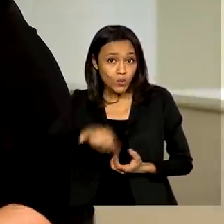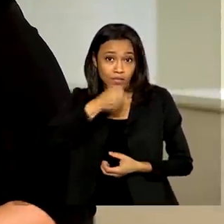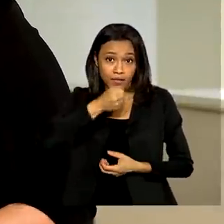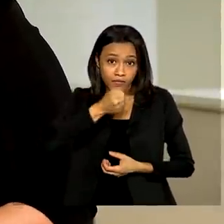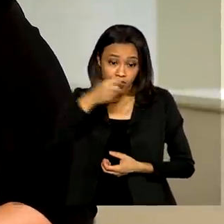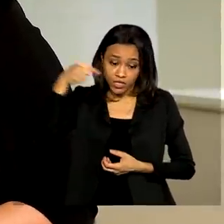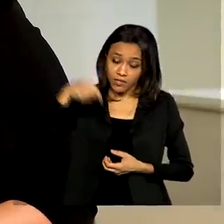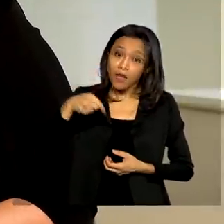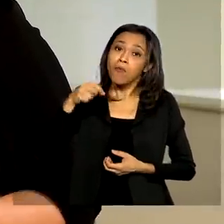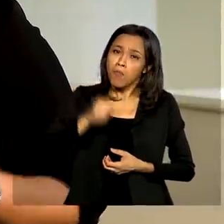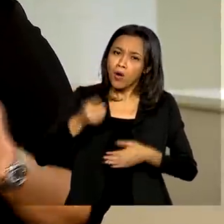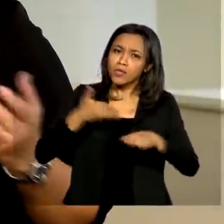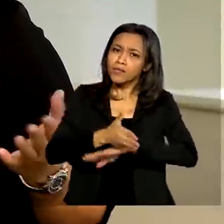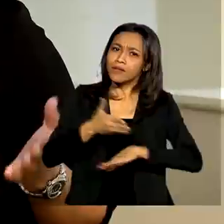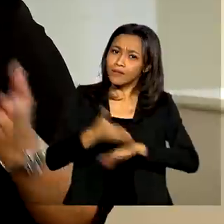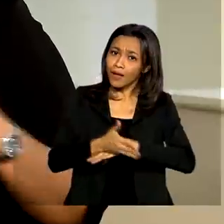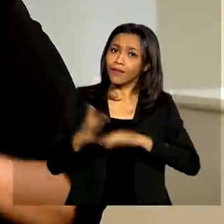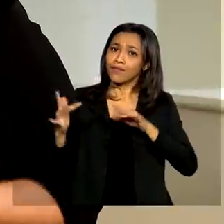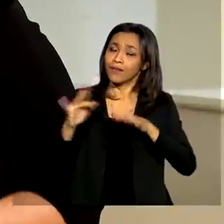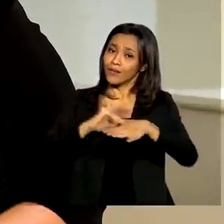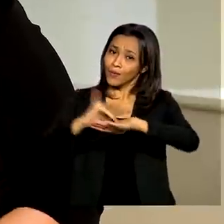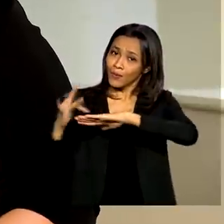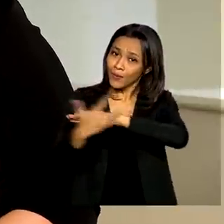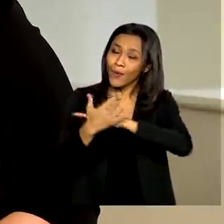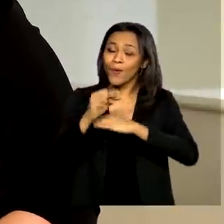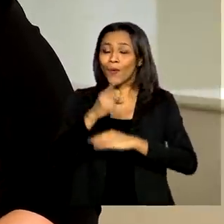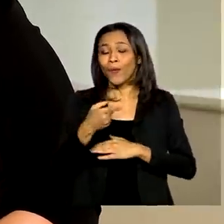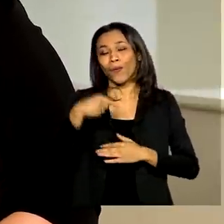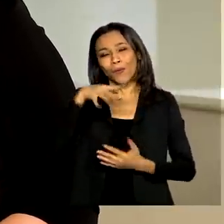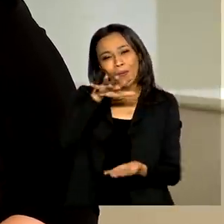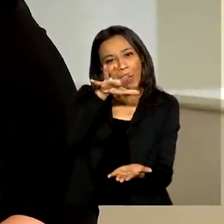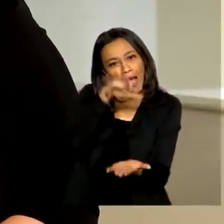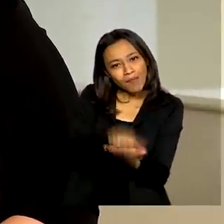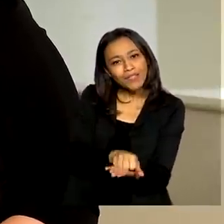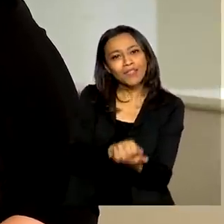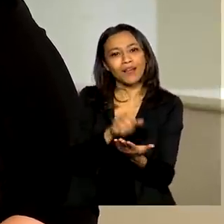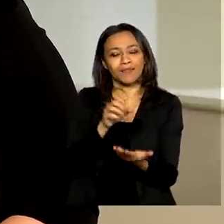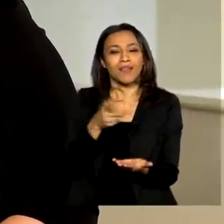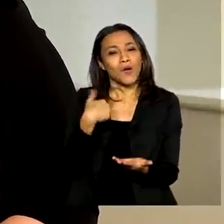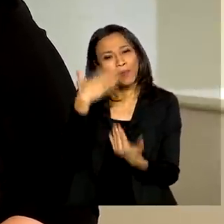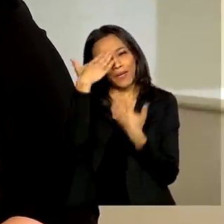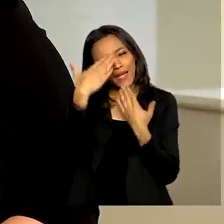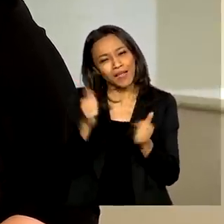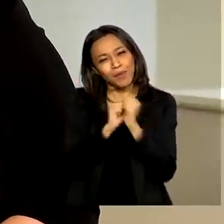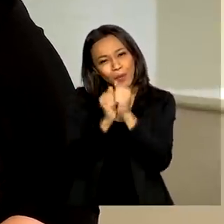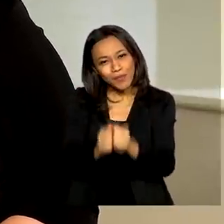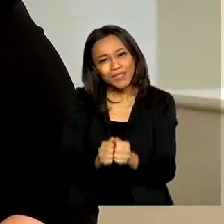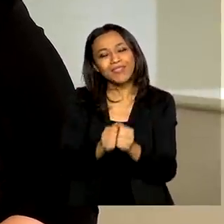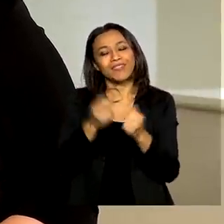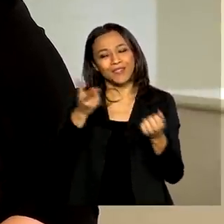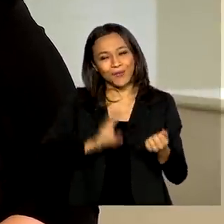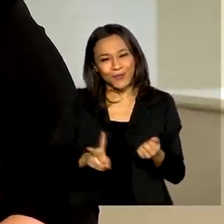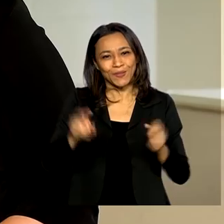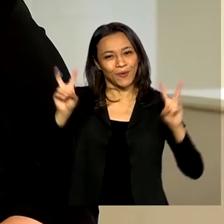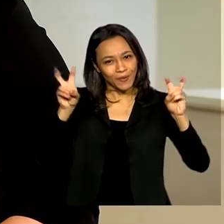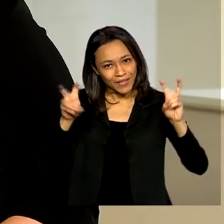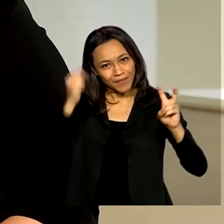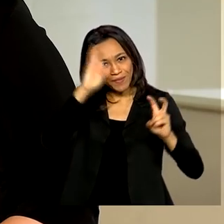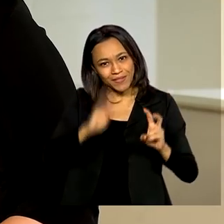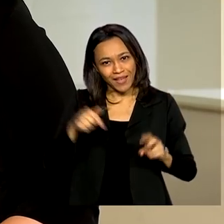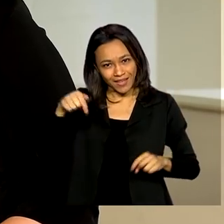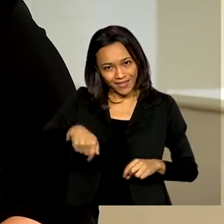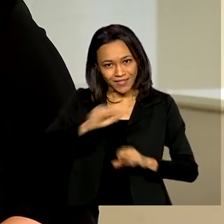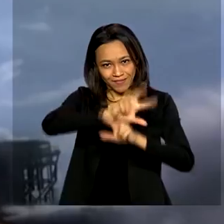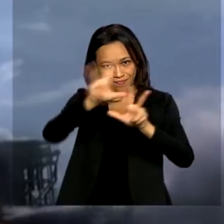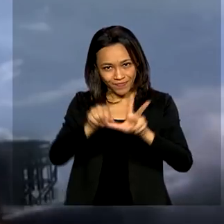outras entrevistas acesse nossas redes sociais ou baixe o ABC Play. Obrigada pela companhia e o Brasil continue em pauta aqui na